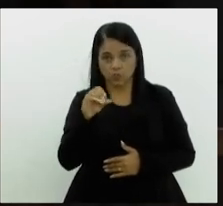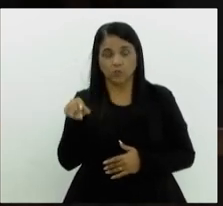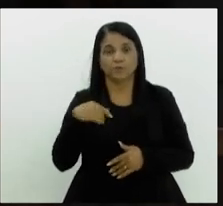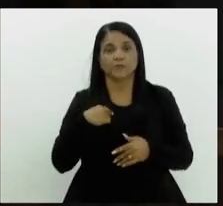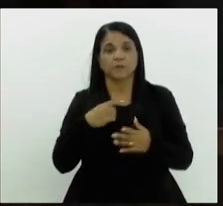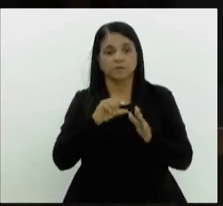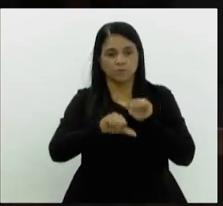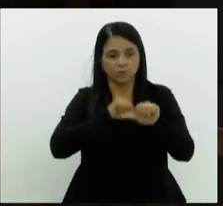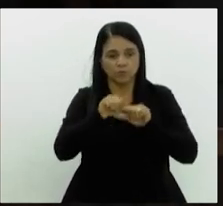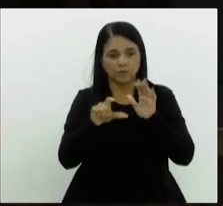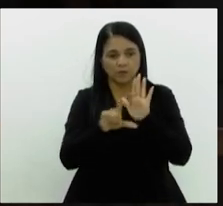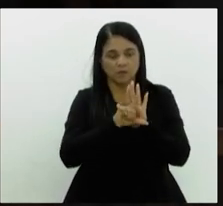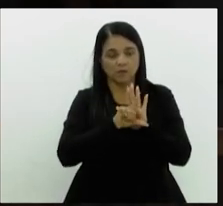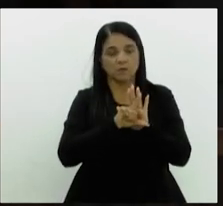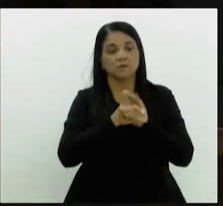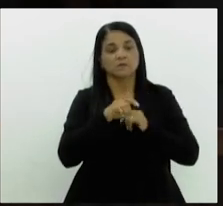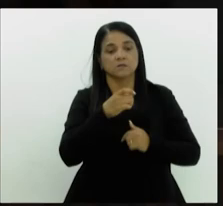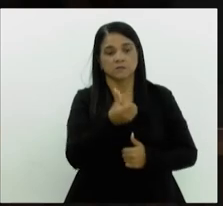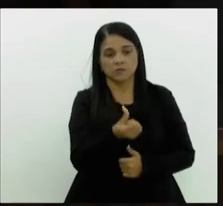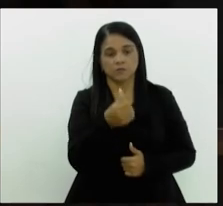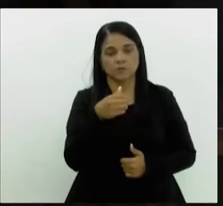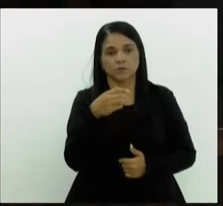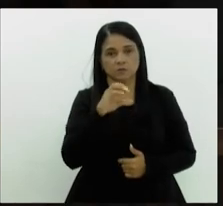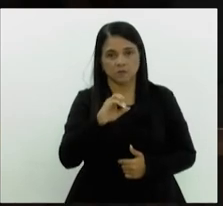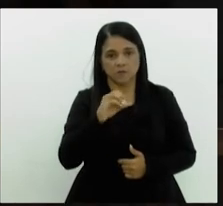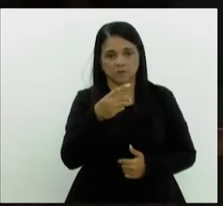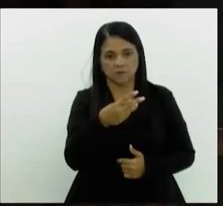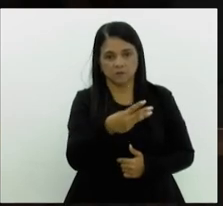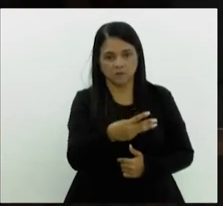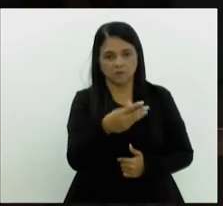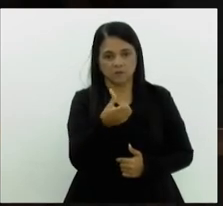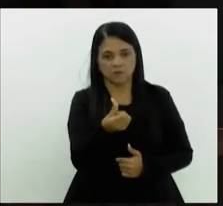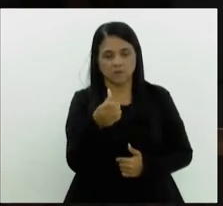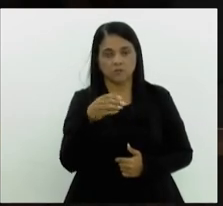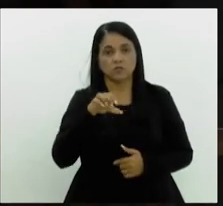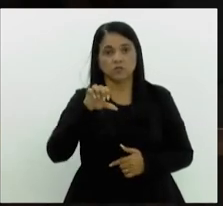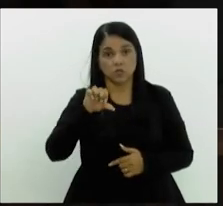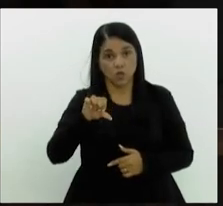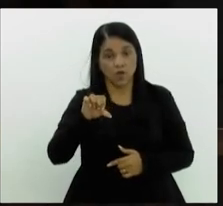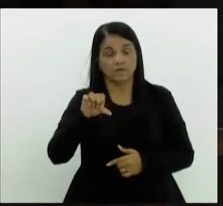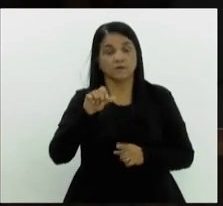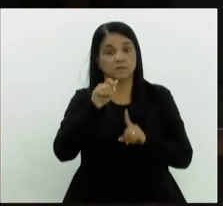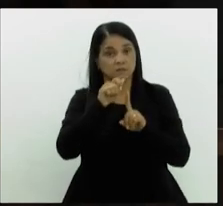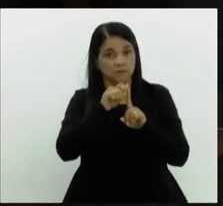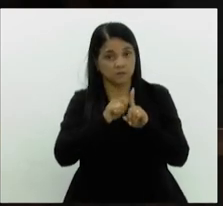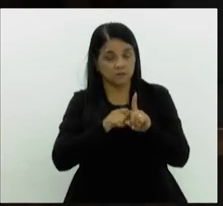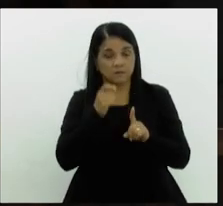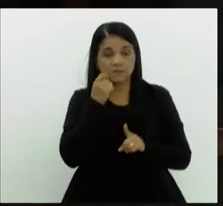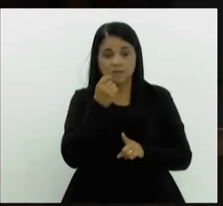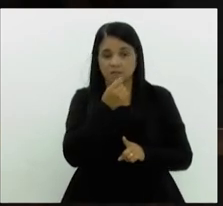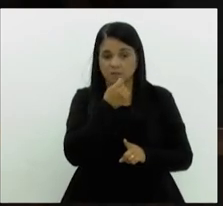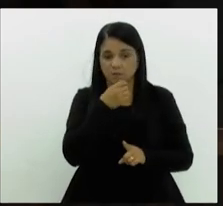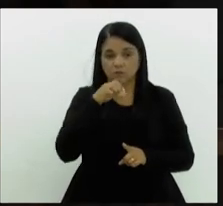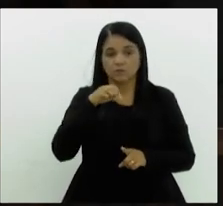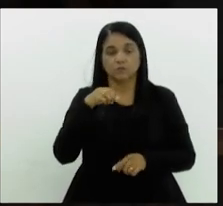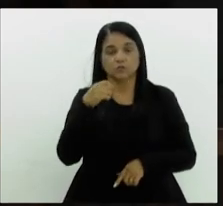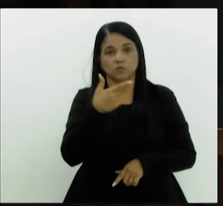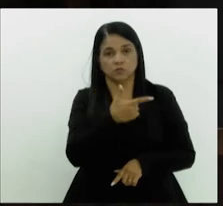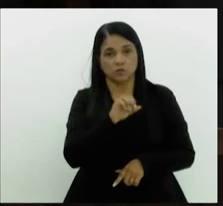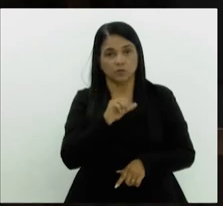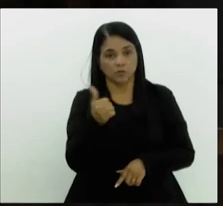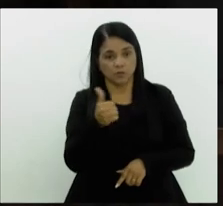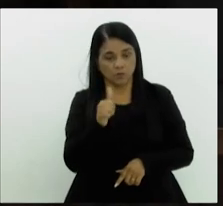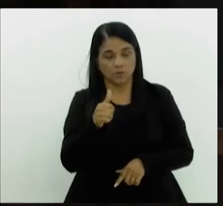a lei 6036-09-2011, que denomina como doutor José de